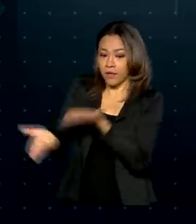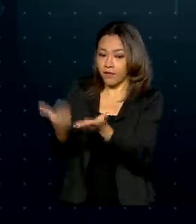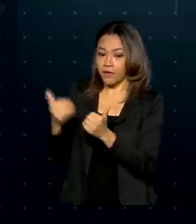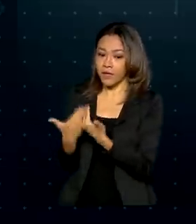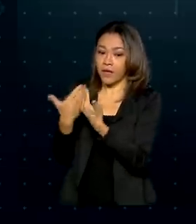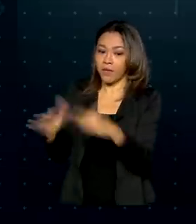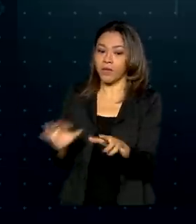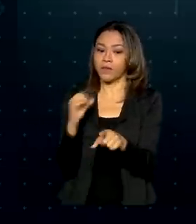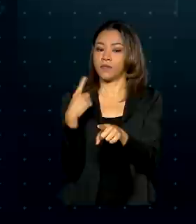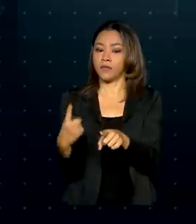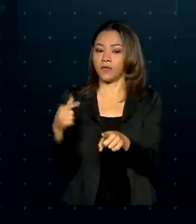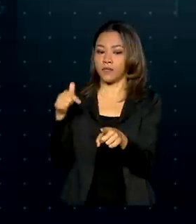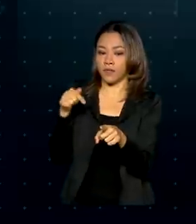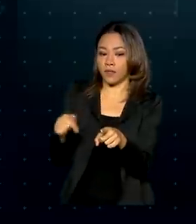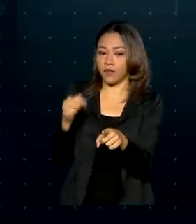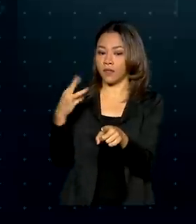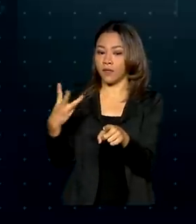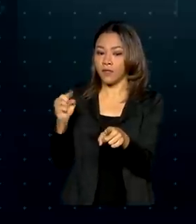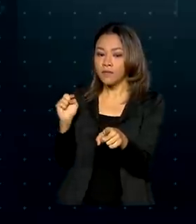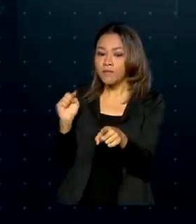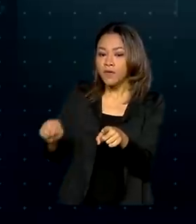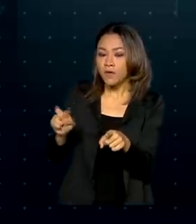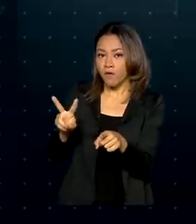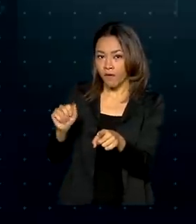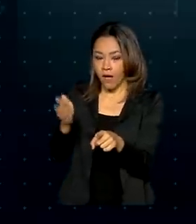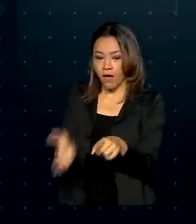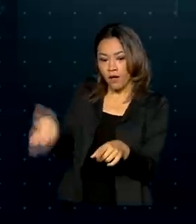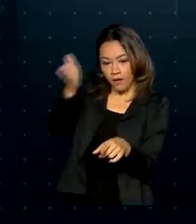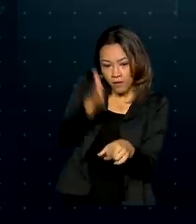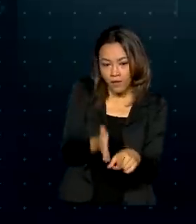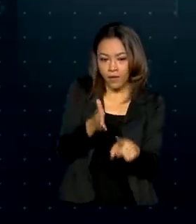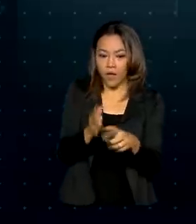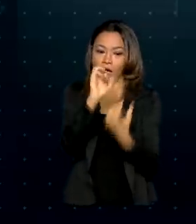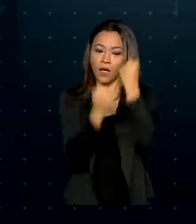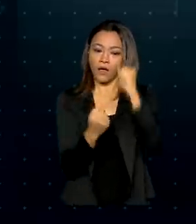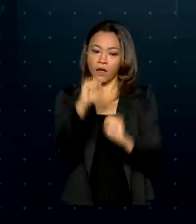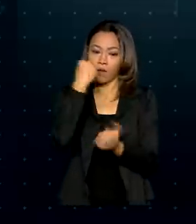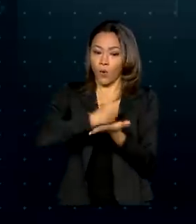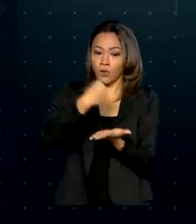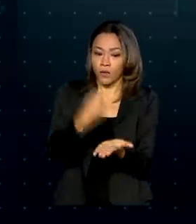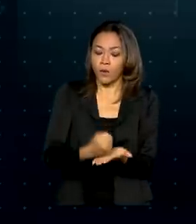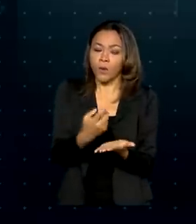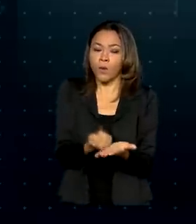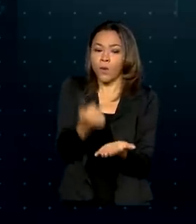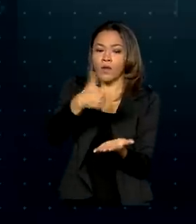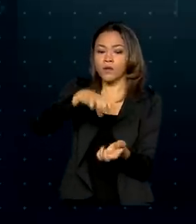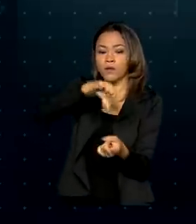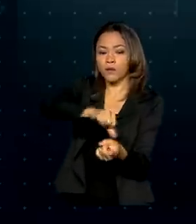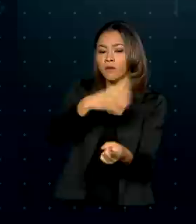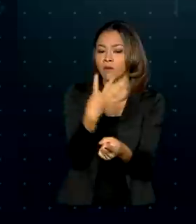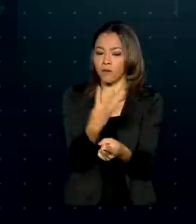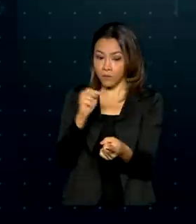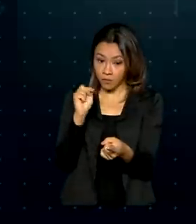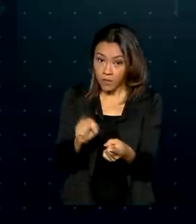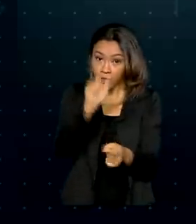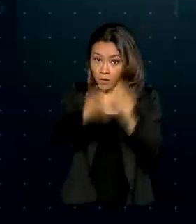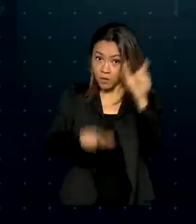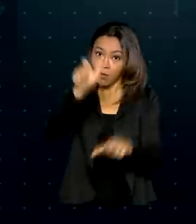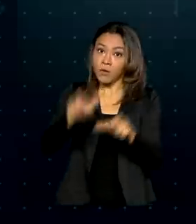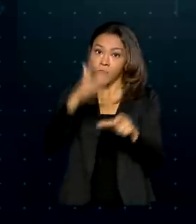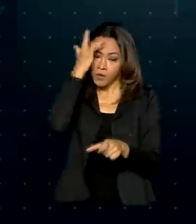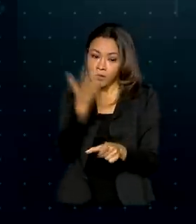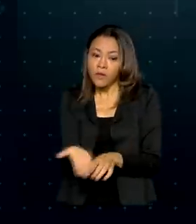de 173 mil vagas. A indústria contratou quase 94 mil brasileiros. Os outros